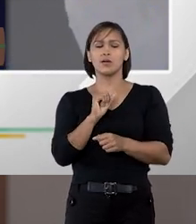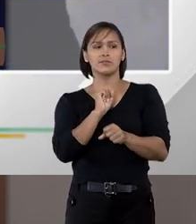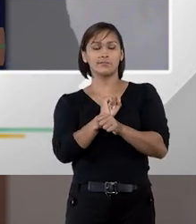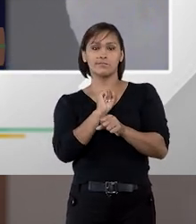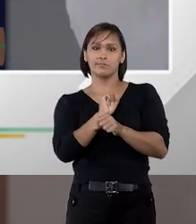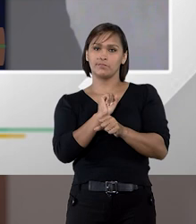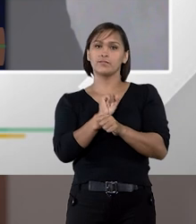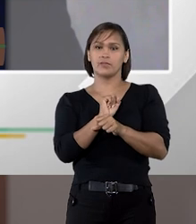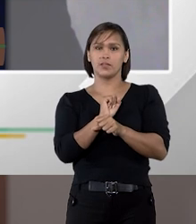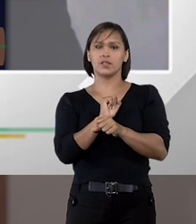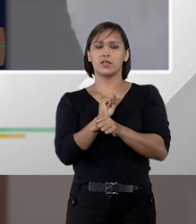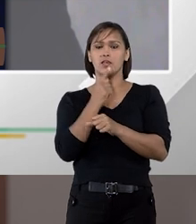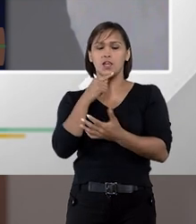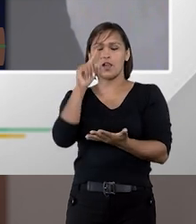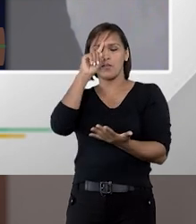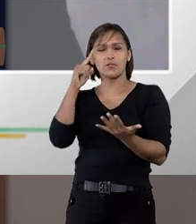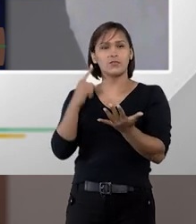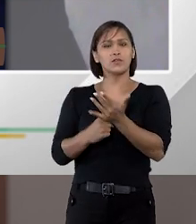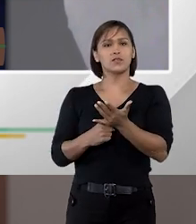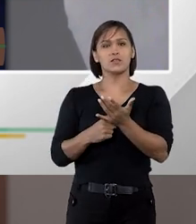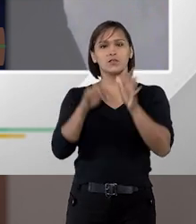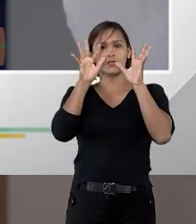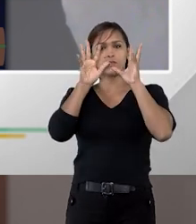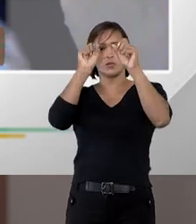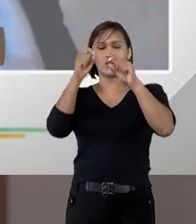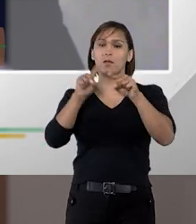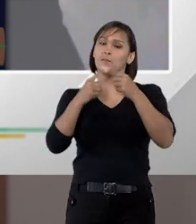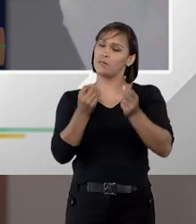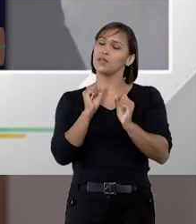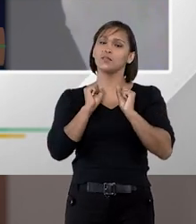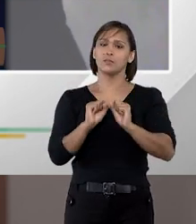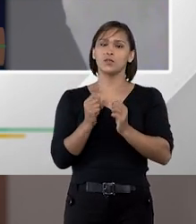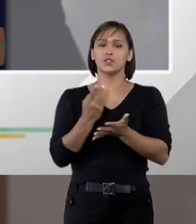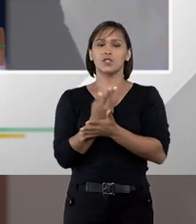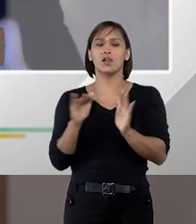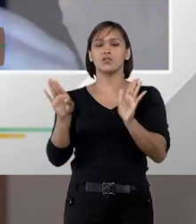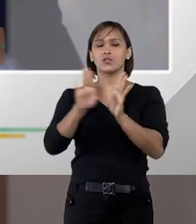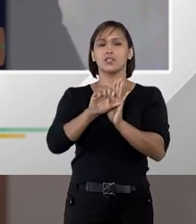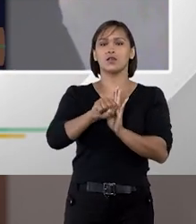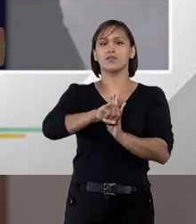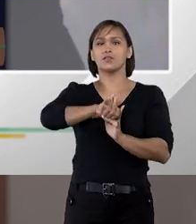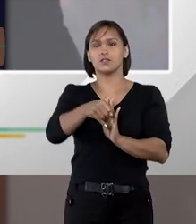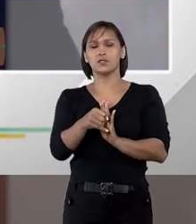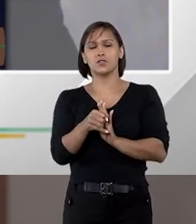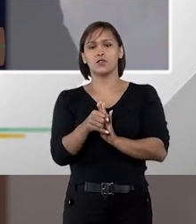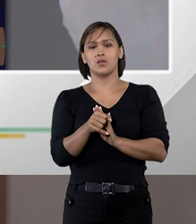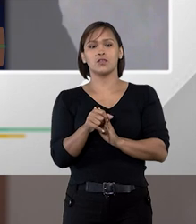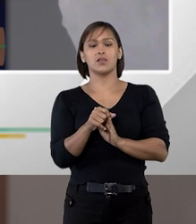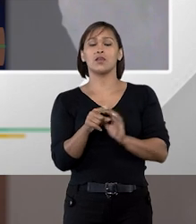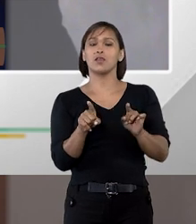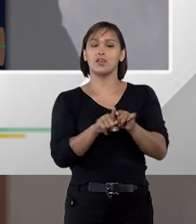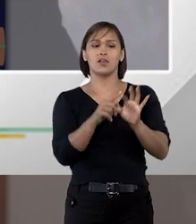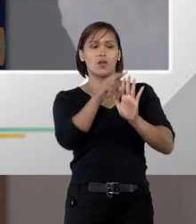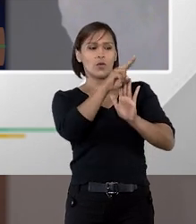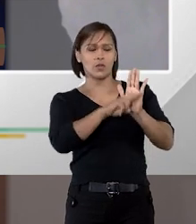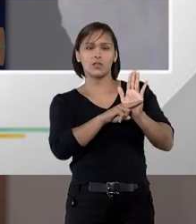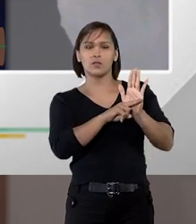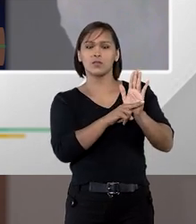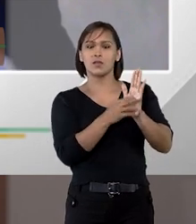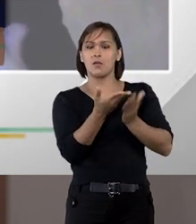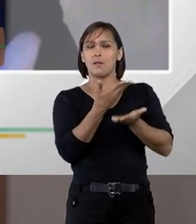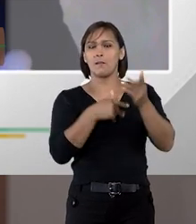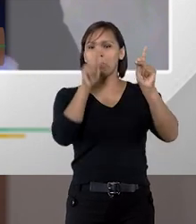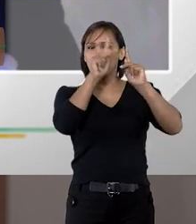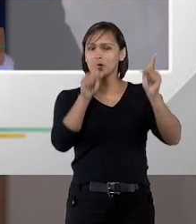aguardando as definições dos tribunais mas certamente ao chegar ao STJ e ao termos ali